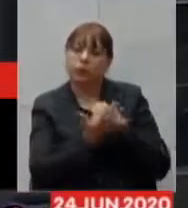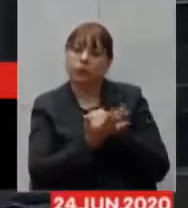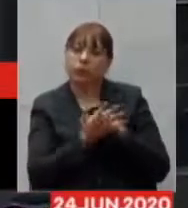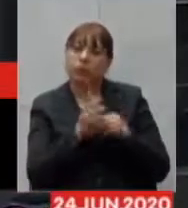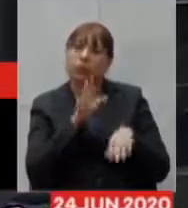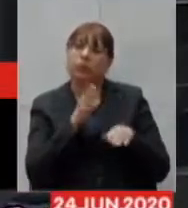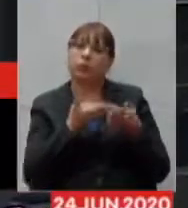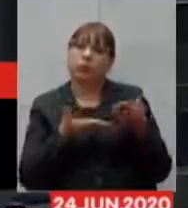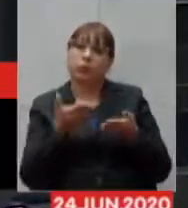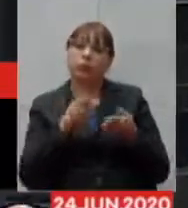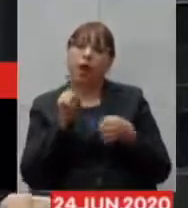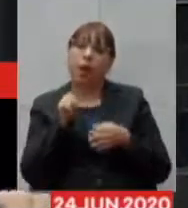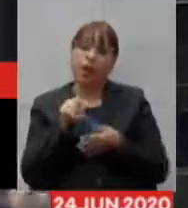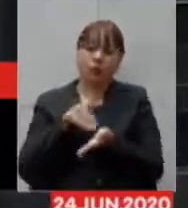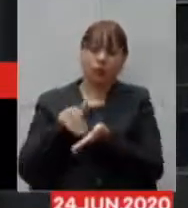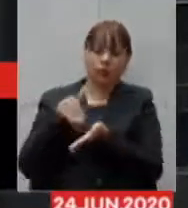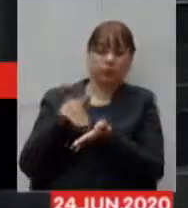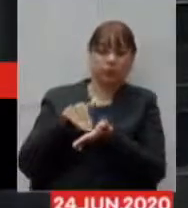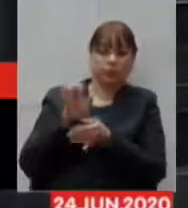Secretaria de Estado da Saúde,